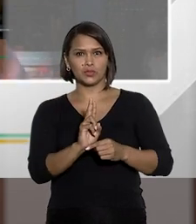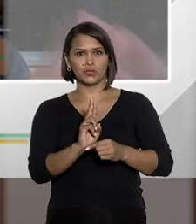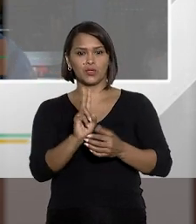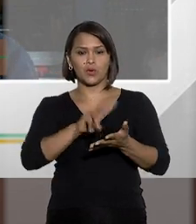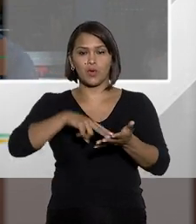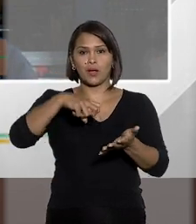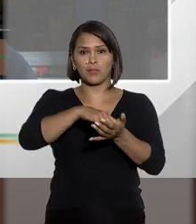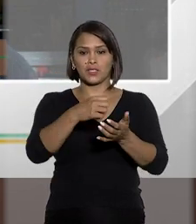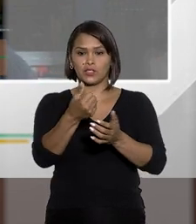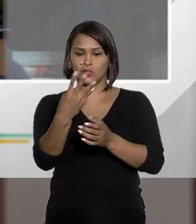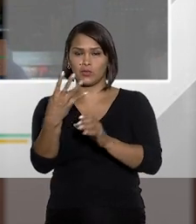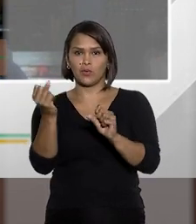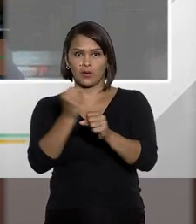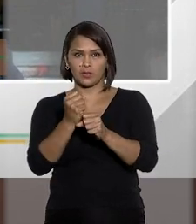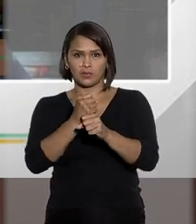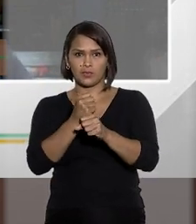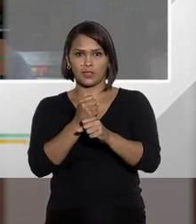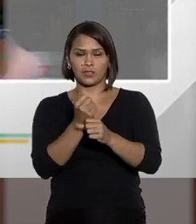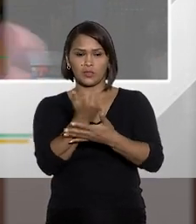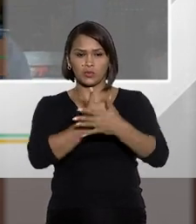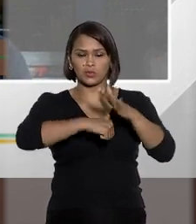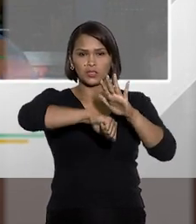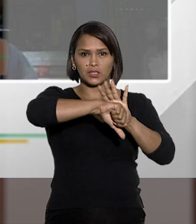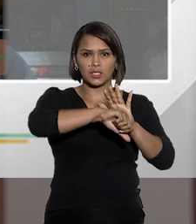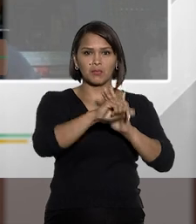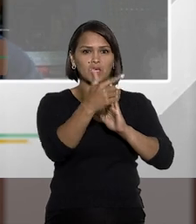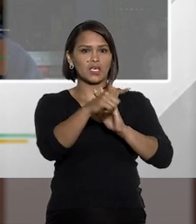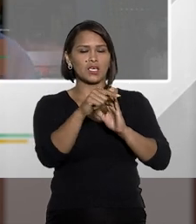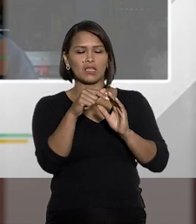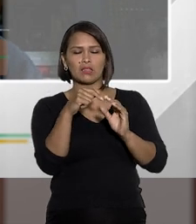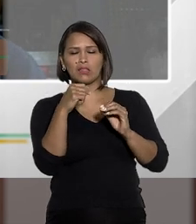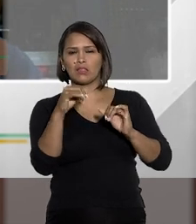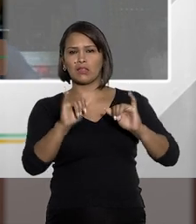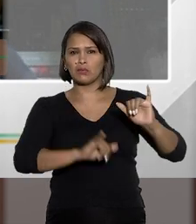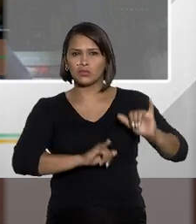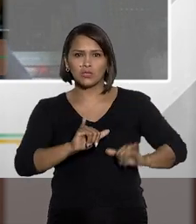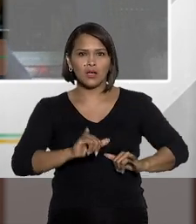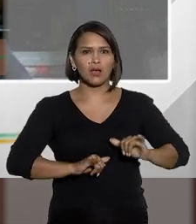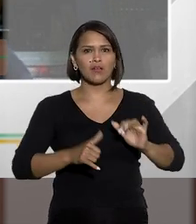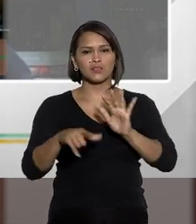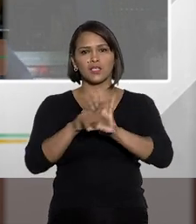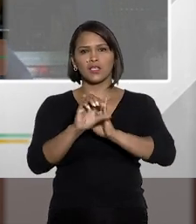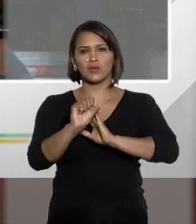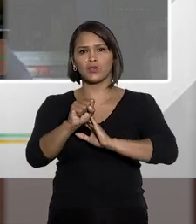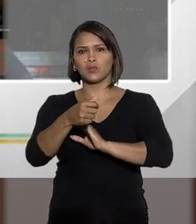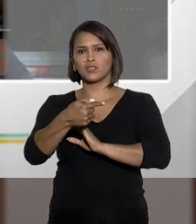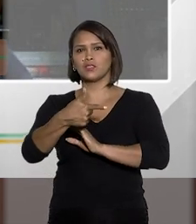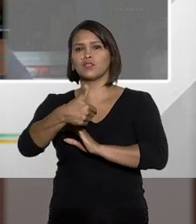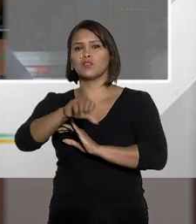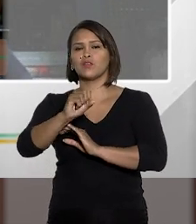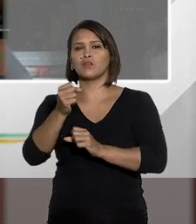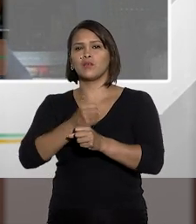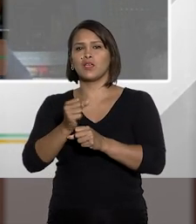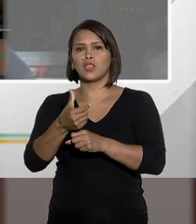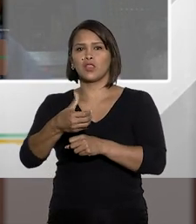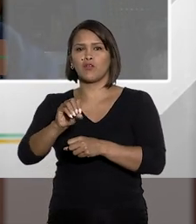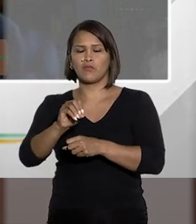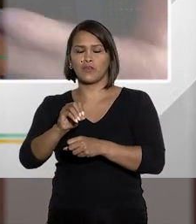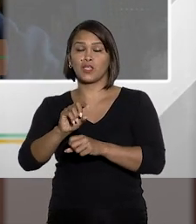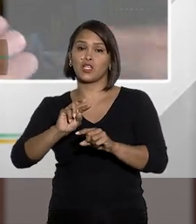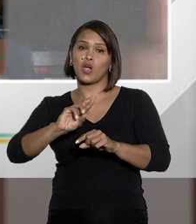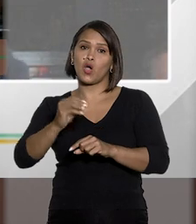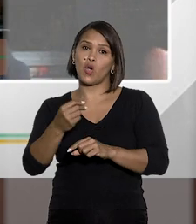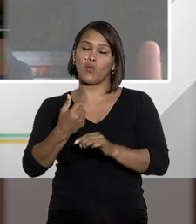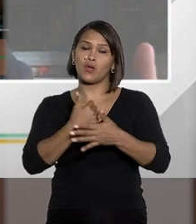autoridade, com uma pena de 1 a 4 anos, crime não hediondo, que não sofre os consecutários da lei 8.072, barra 90?